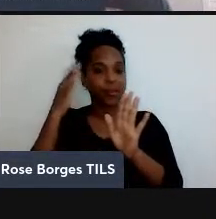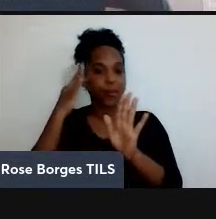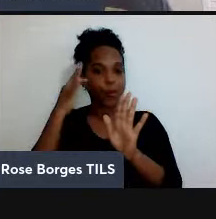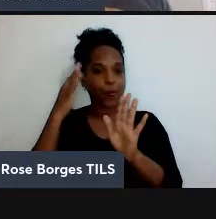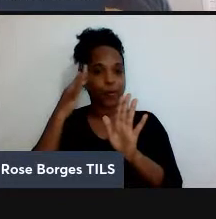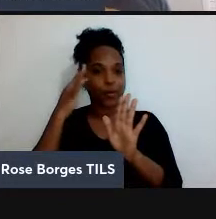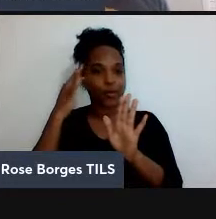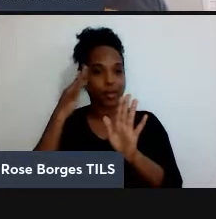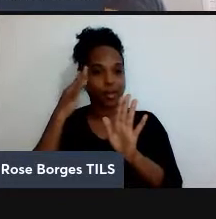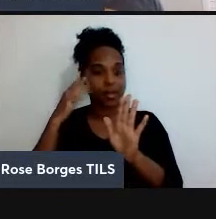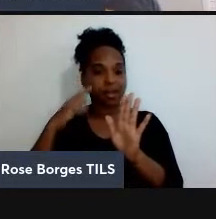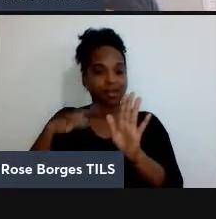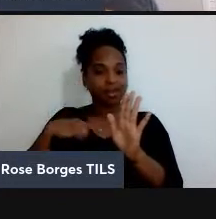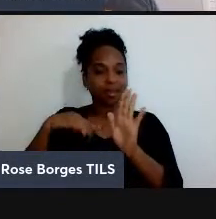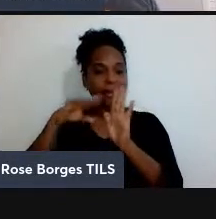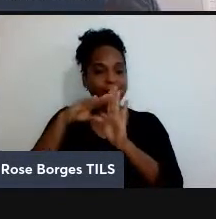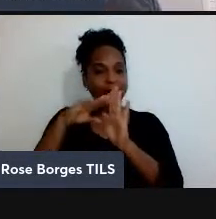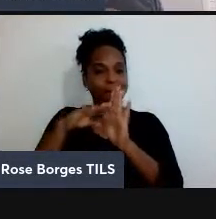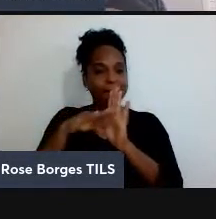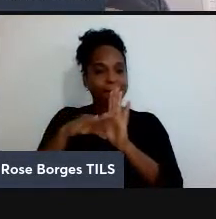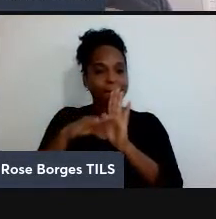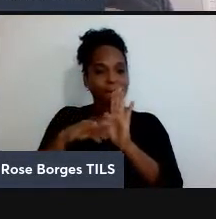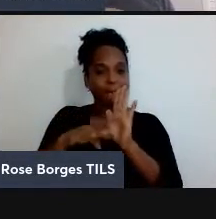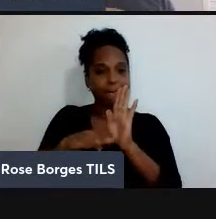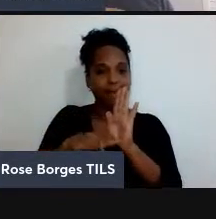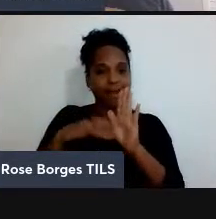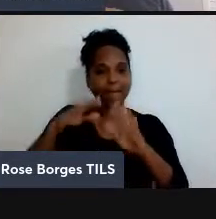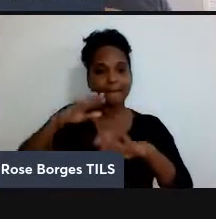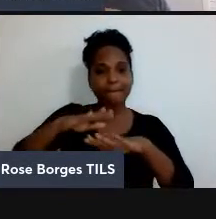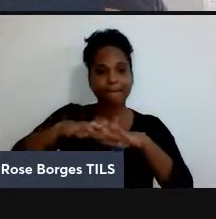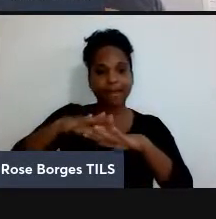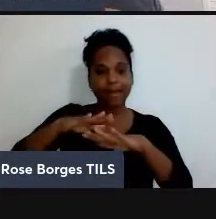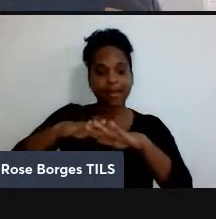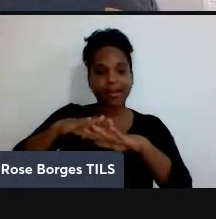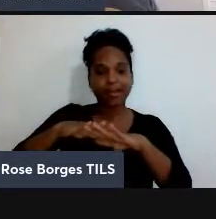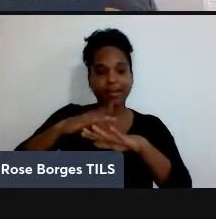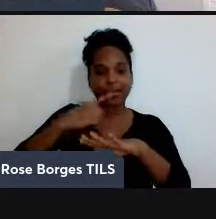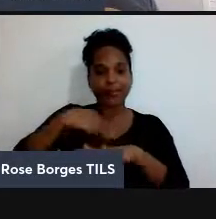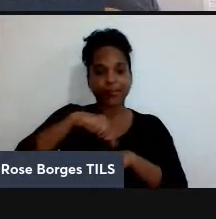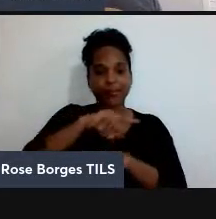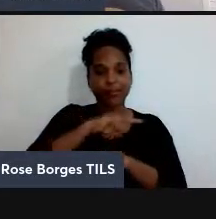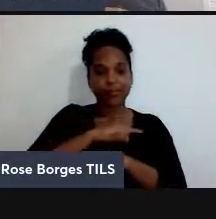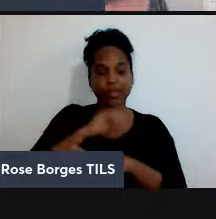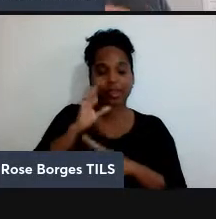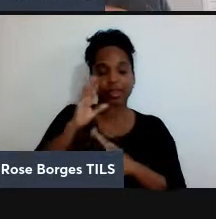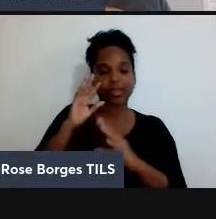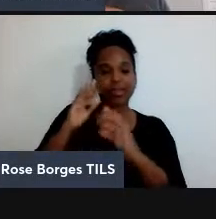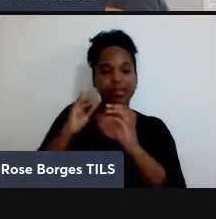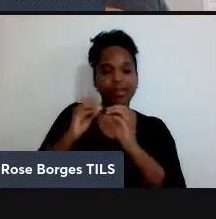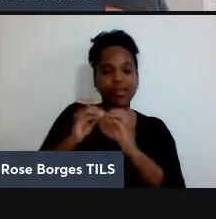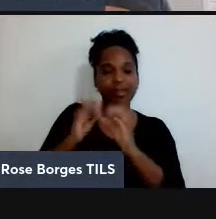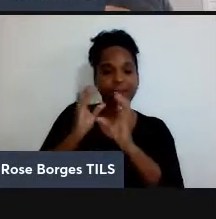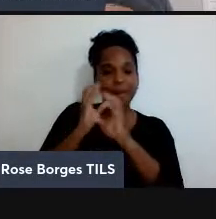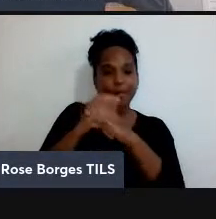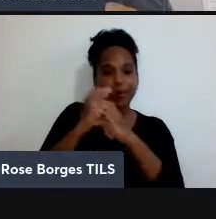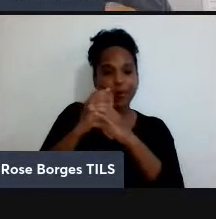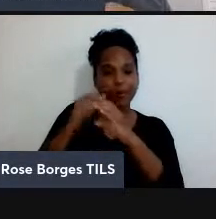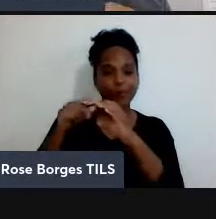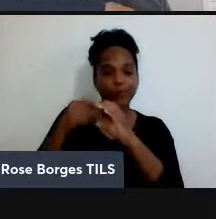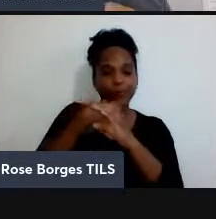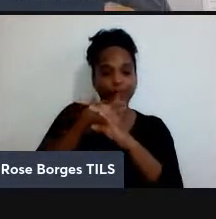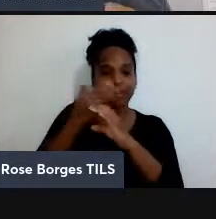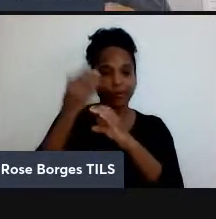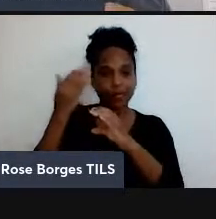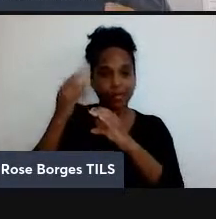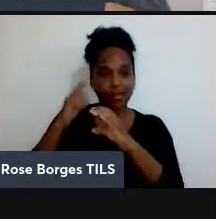postulados matemáticos, né, que nos dizem como entender o mundo microscópico, e que tiveram aí N aplicações, né,